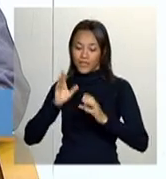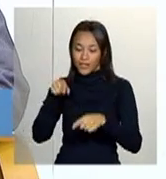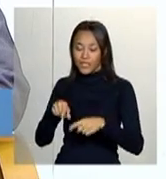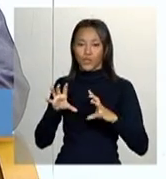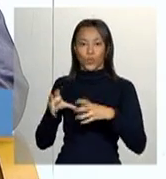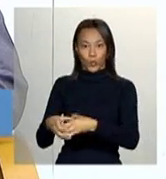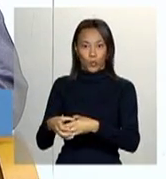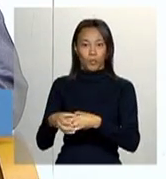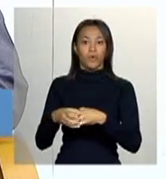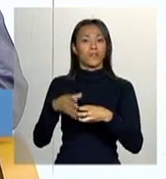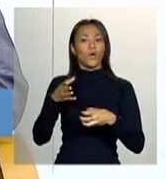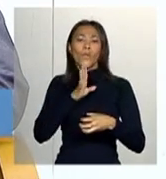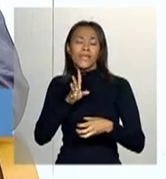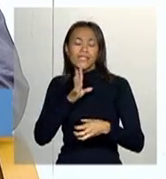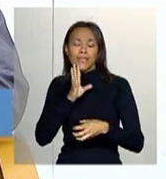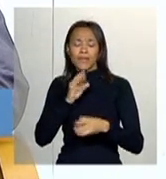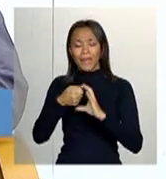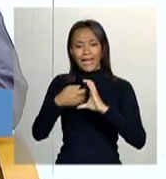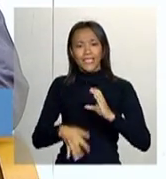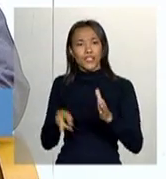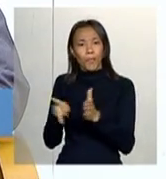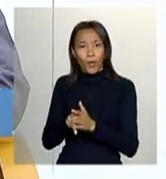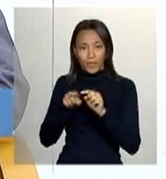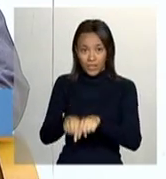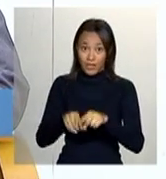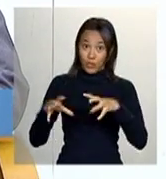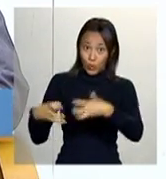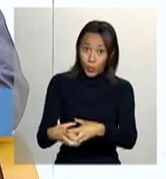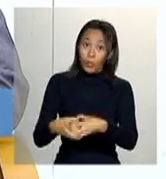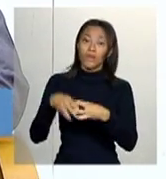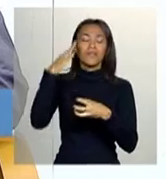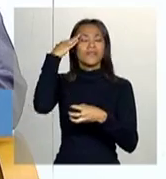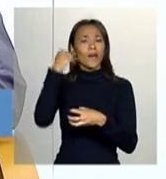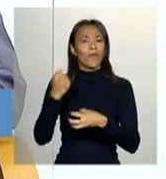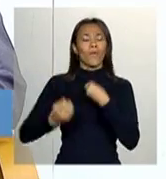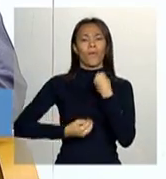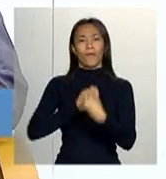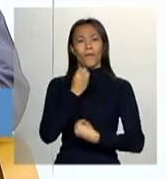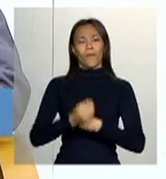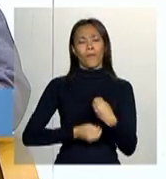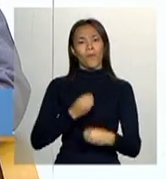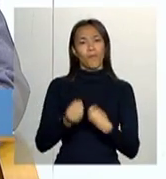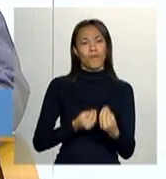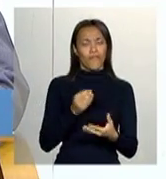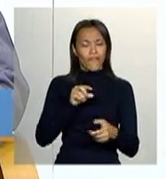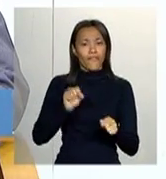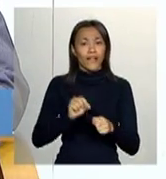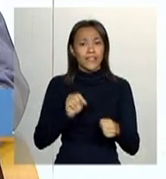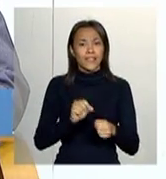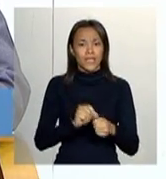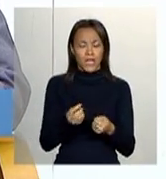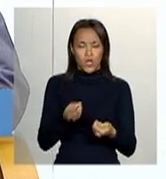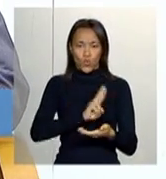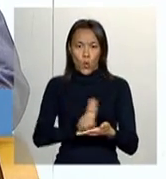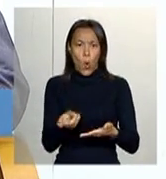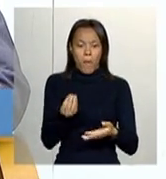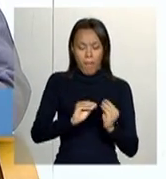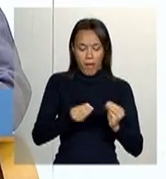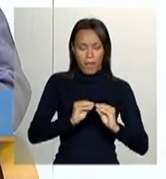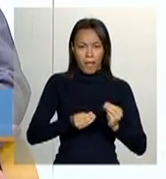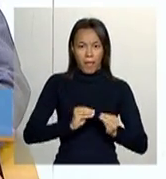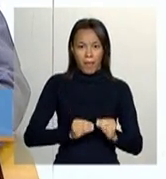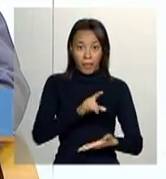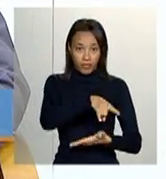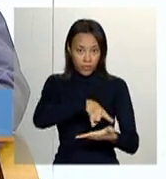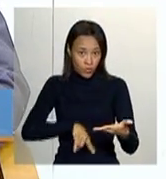né? Que conhecendo as características, você consegue até realizar ações de cadastramento mais adequadas, né? Para o perfil,